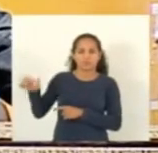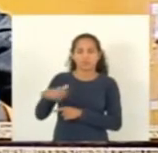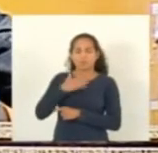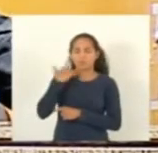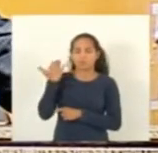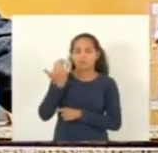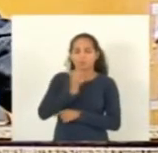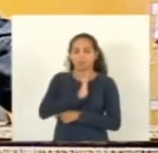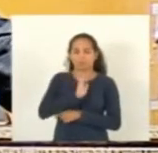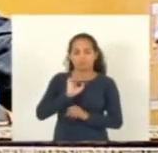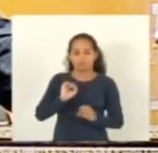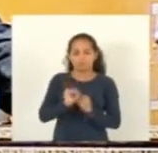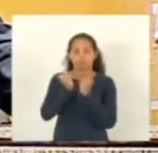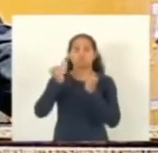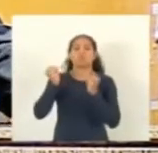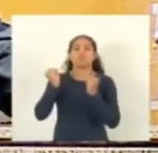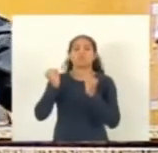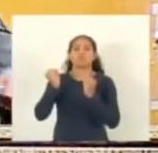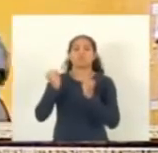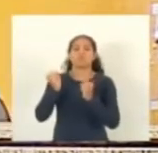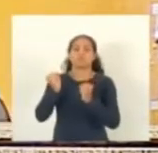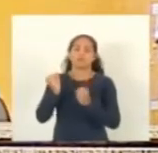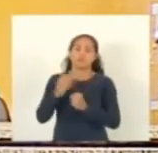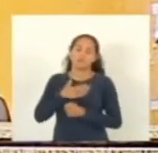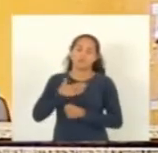que também vai deixar muita saudade